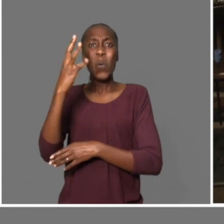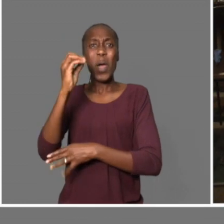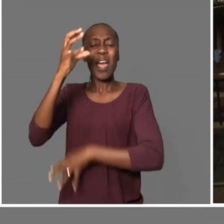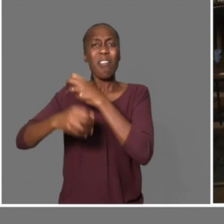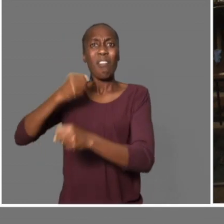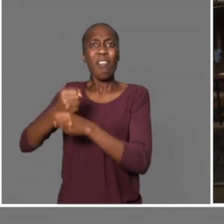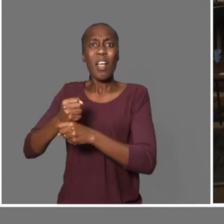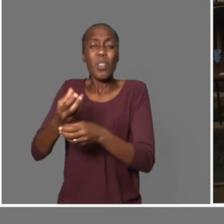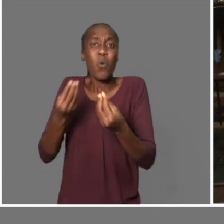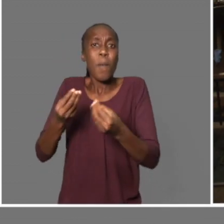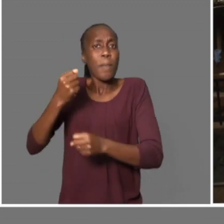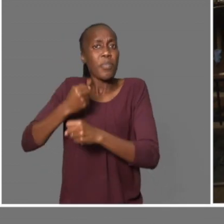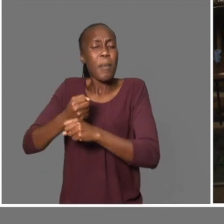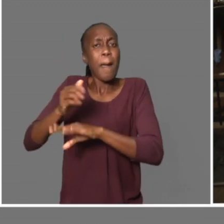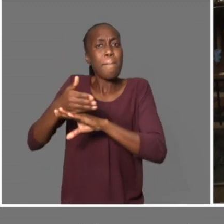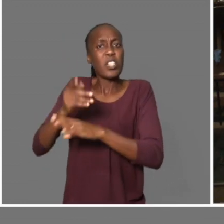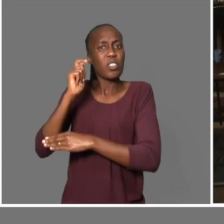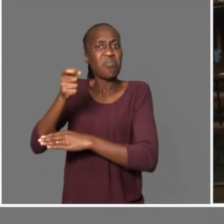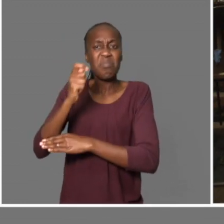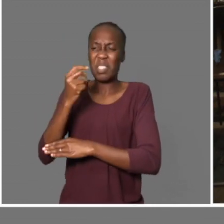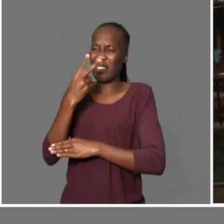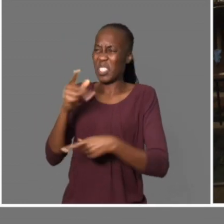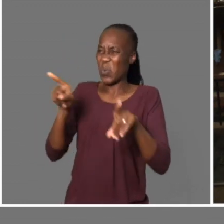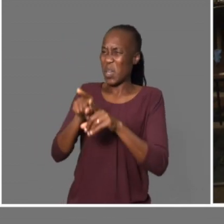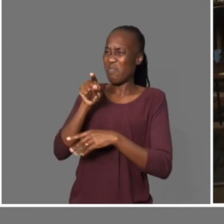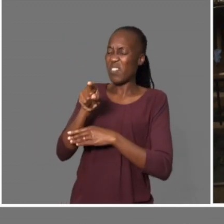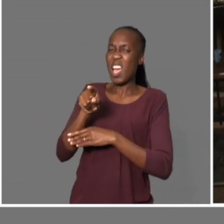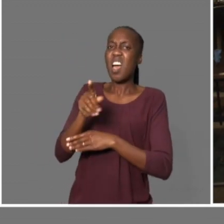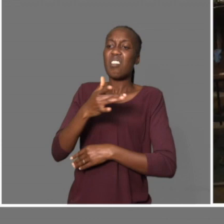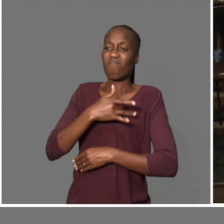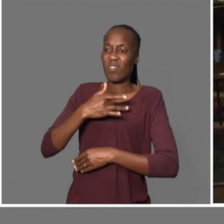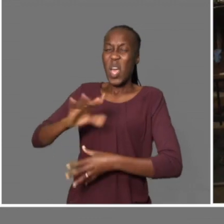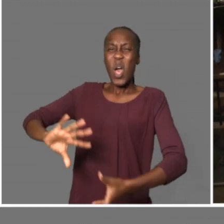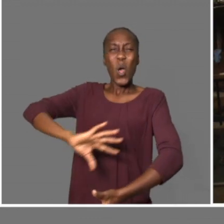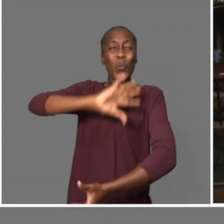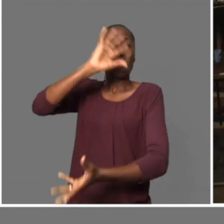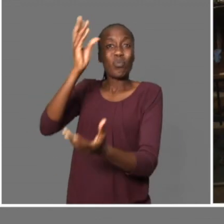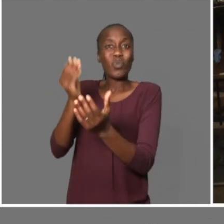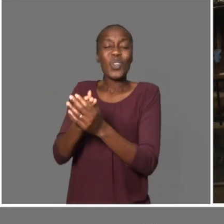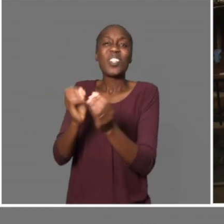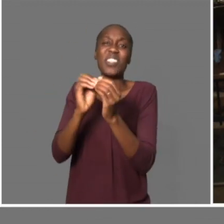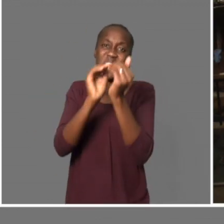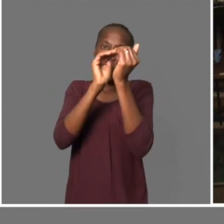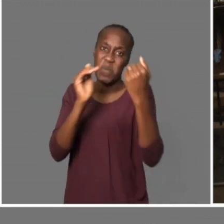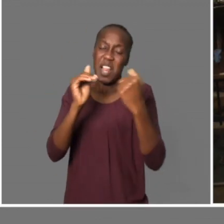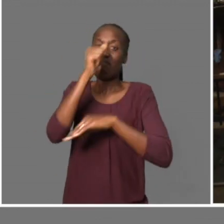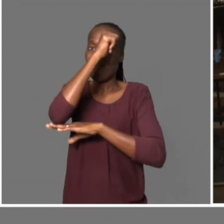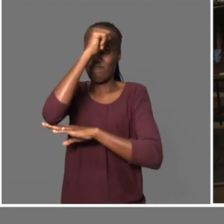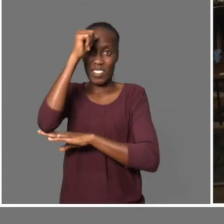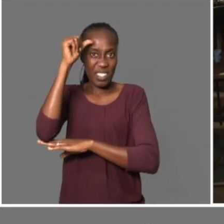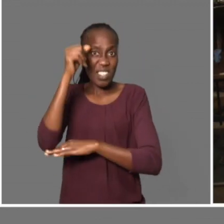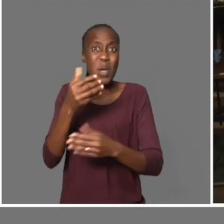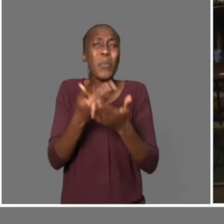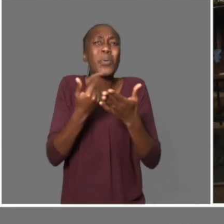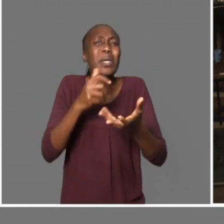é um pescador que disse que, olha, eu estou há 40 anos como pescador, mas nunca viu uma coisa idêntica. Quer dizer, fomos ver que isso afeta